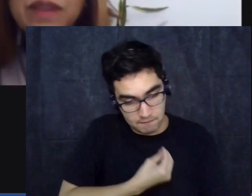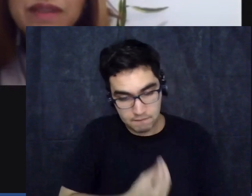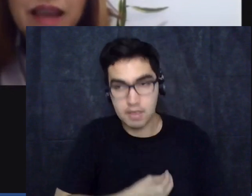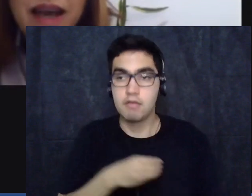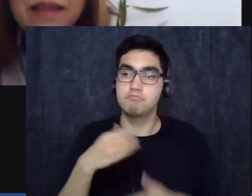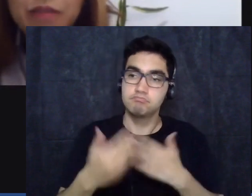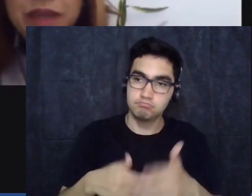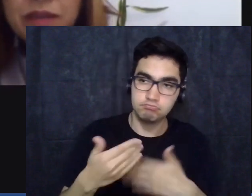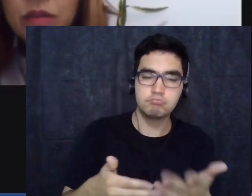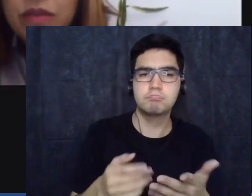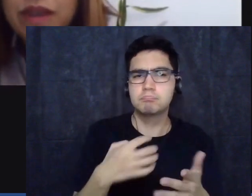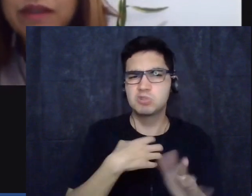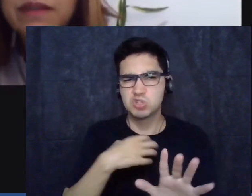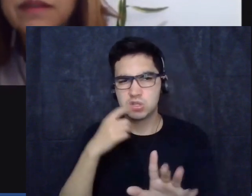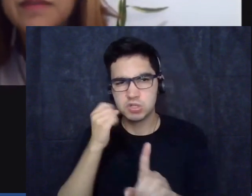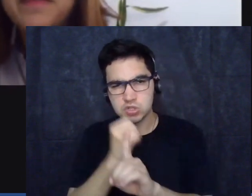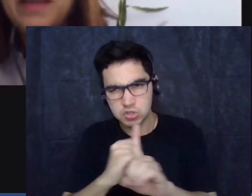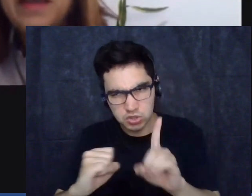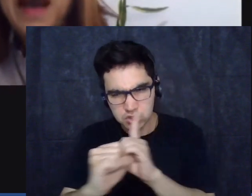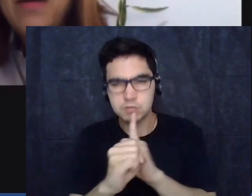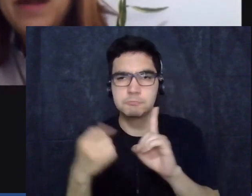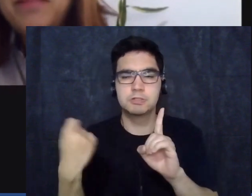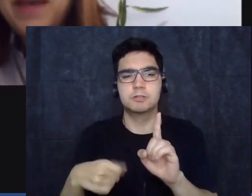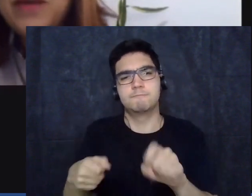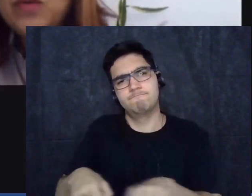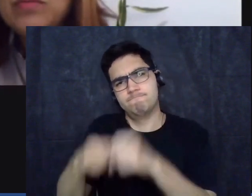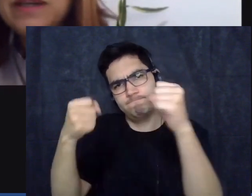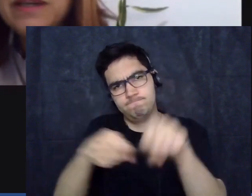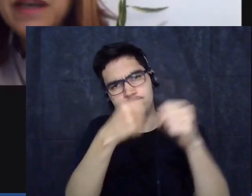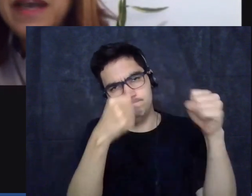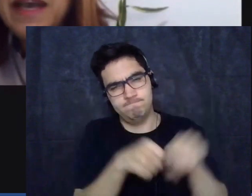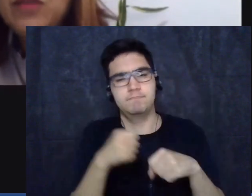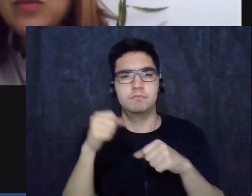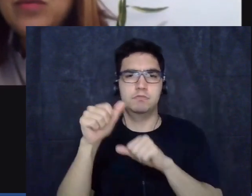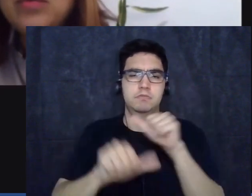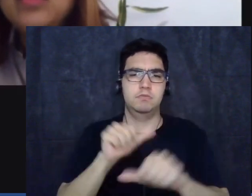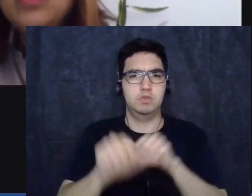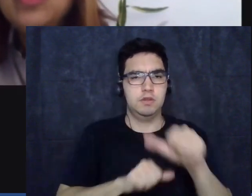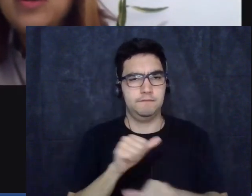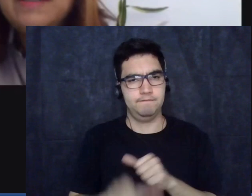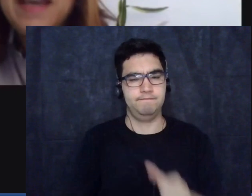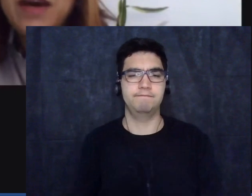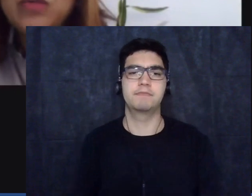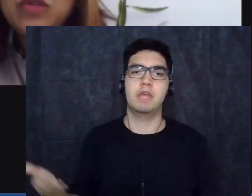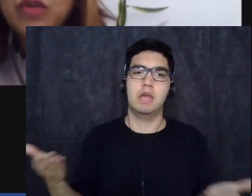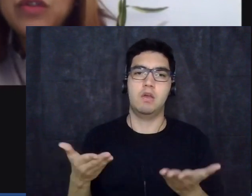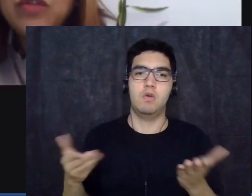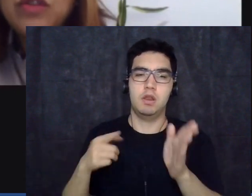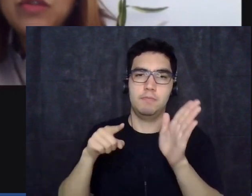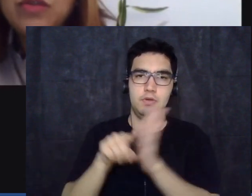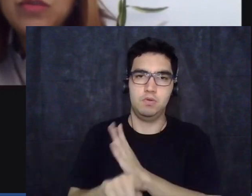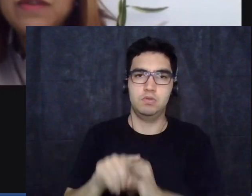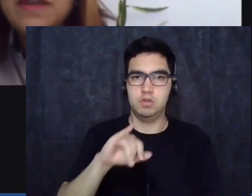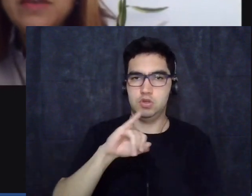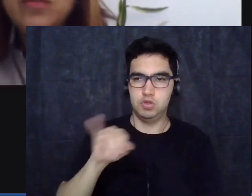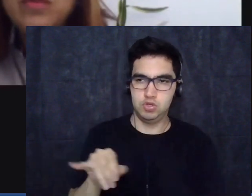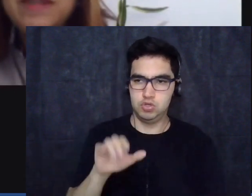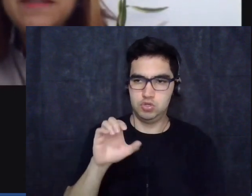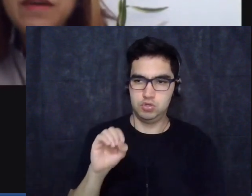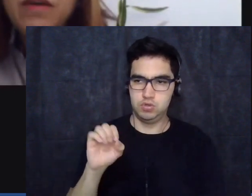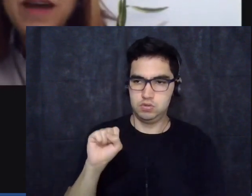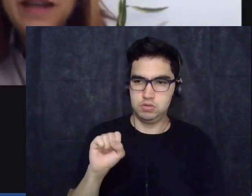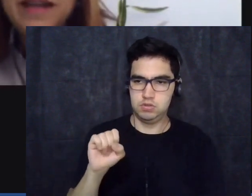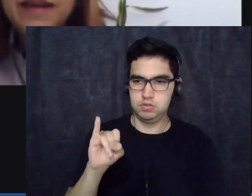sociedade vivenciá-las para resolvê-las agora a pergunta é do Josiel Souza de Jesus